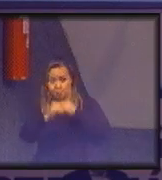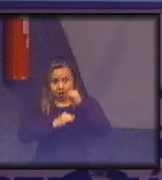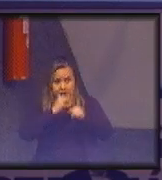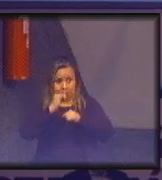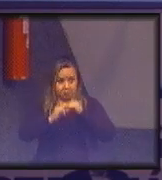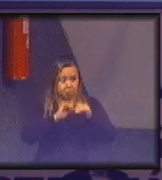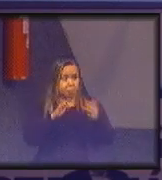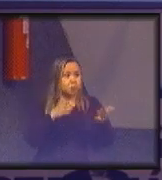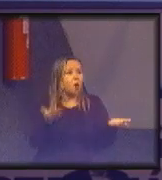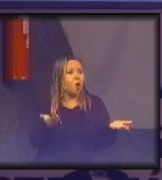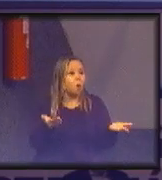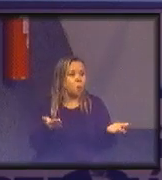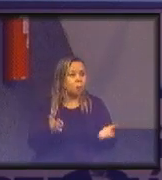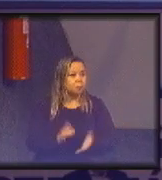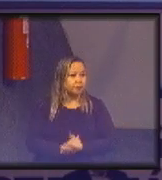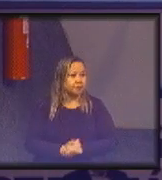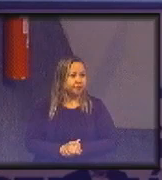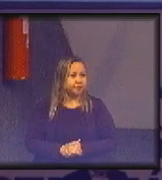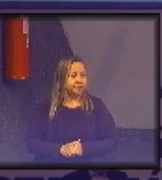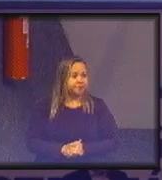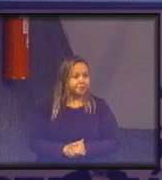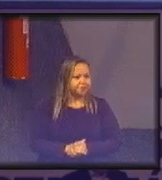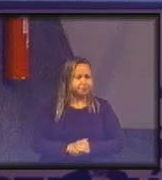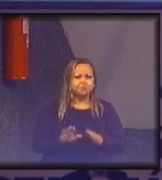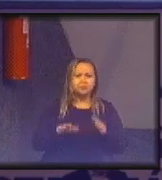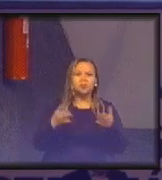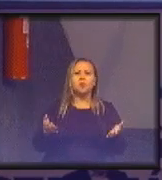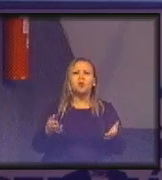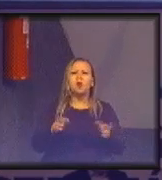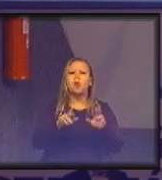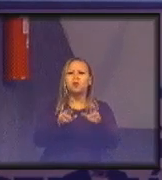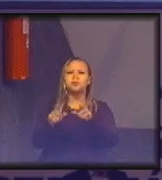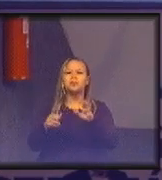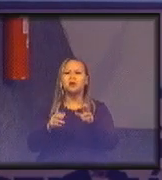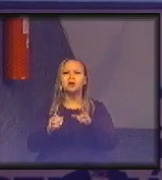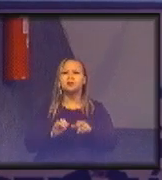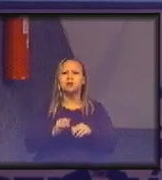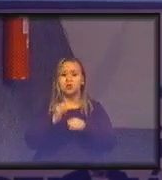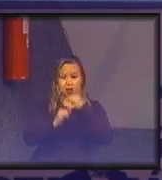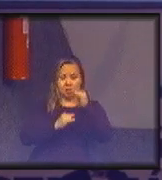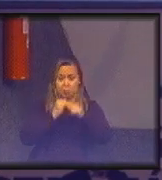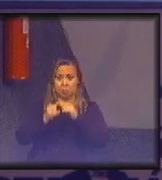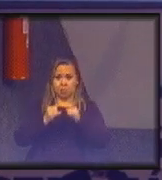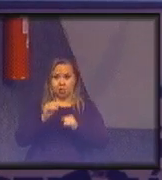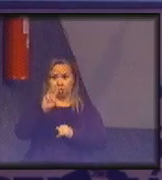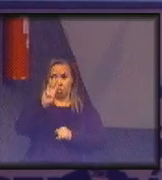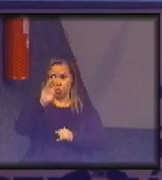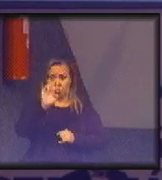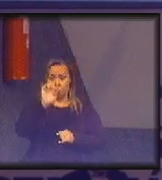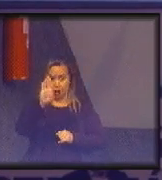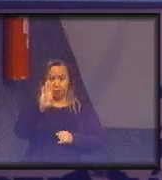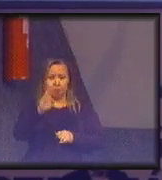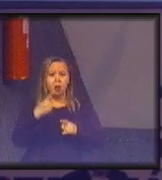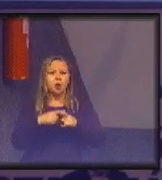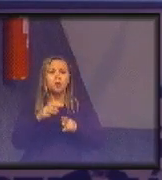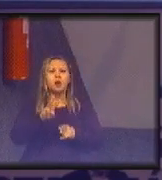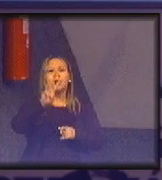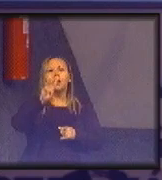Boa essa, né? Qual que a diferença de internet e web? Por que que o web é tão mais